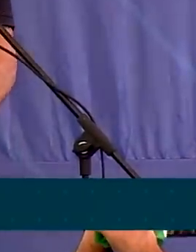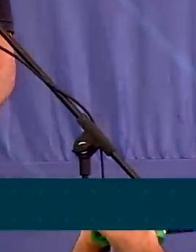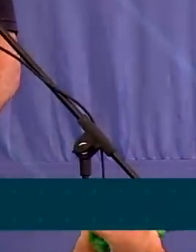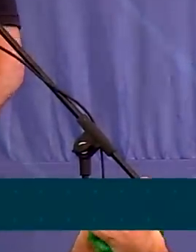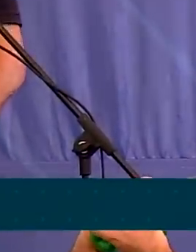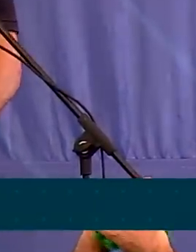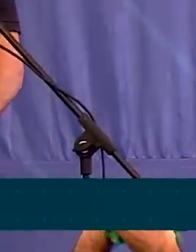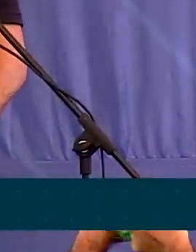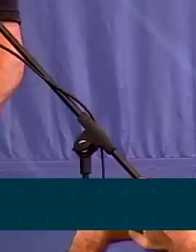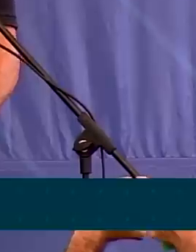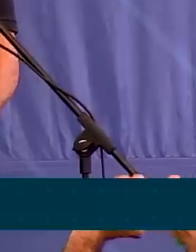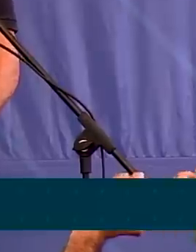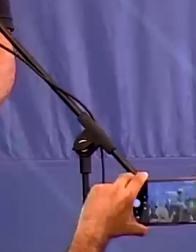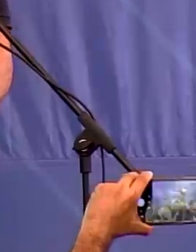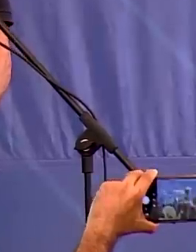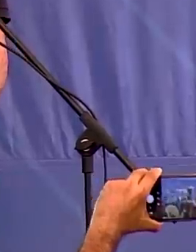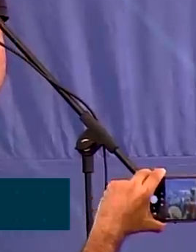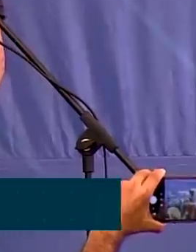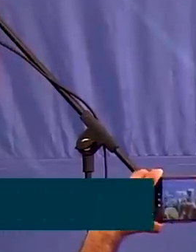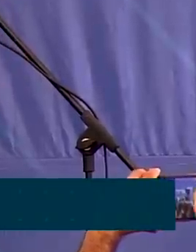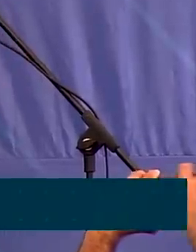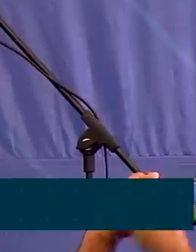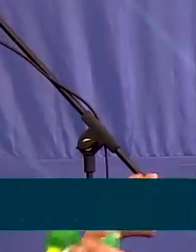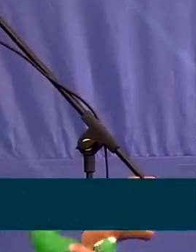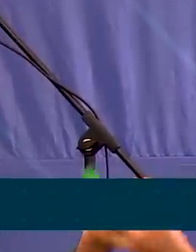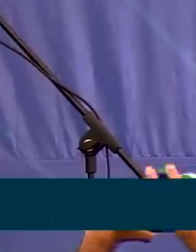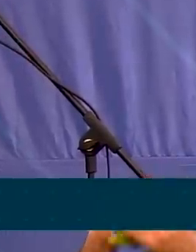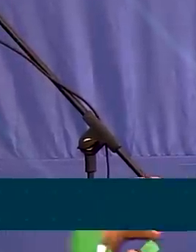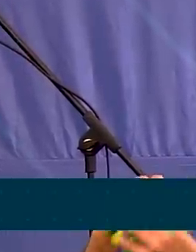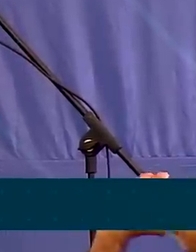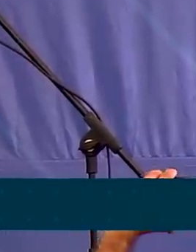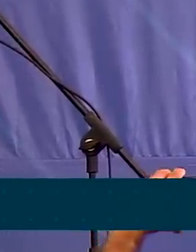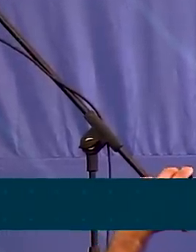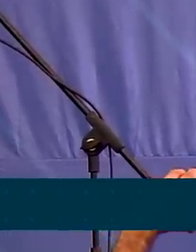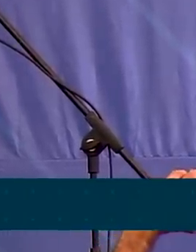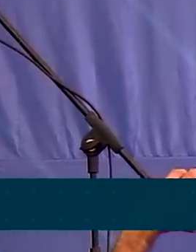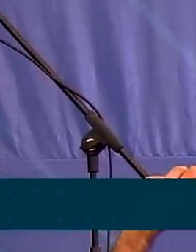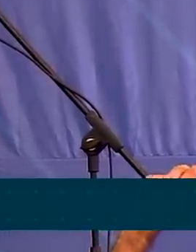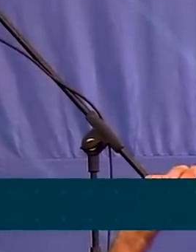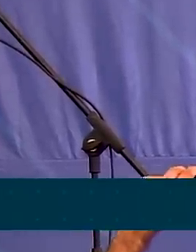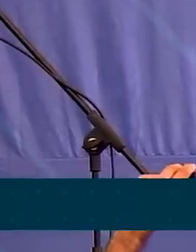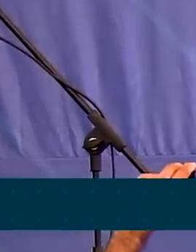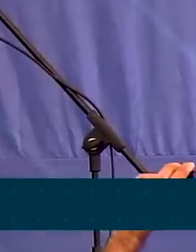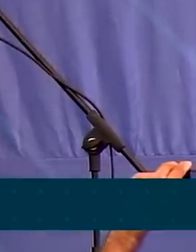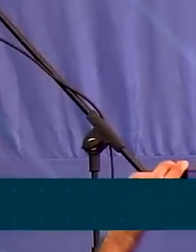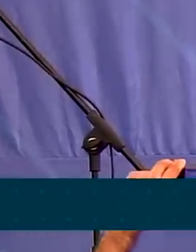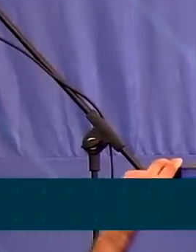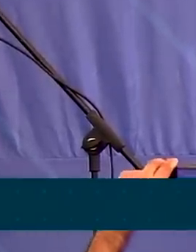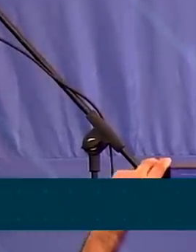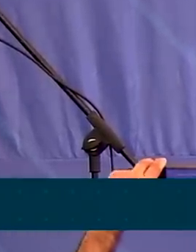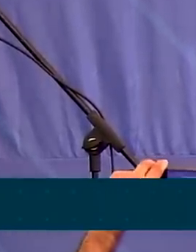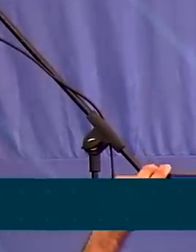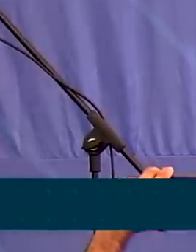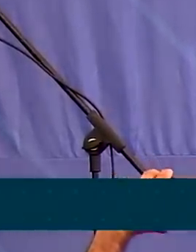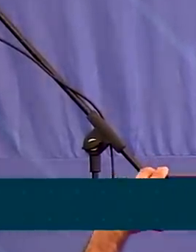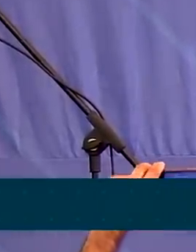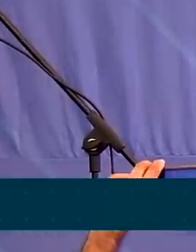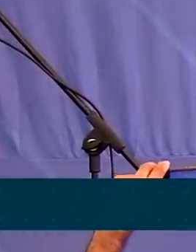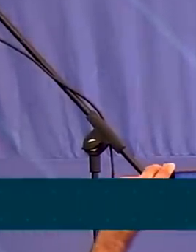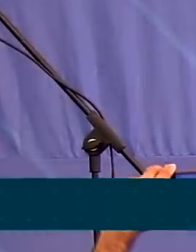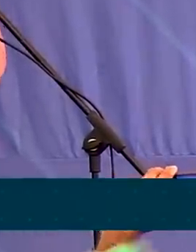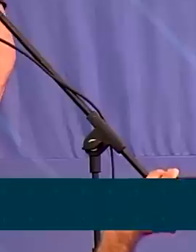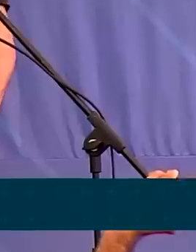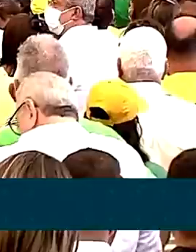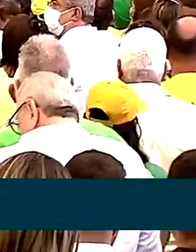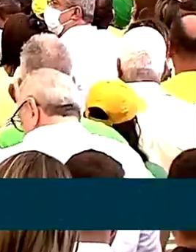a 14 milhões de pessoas do cadastro único que vão ter celular em casa com chip gratuito para acessar